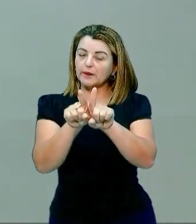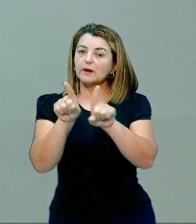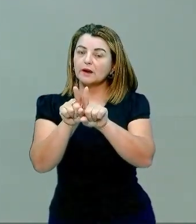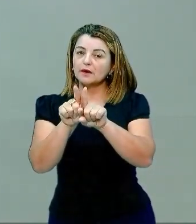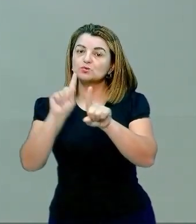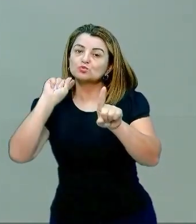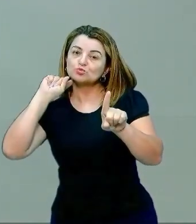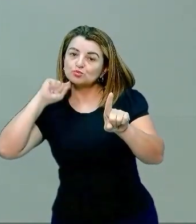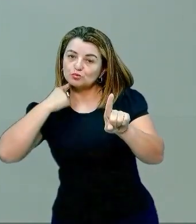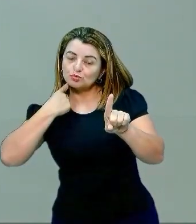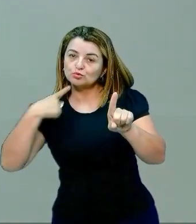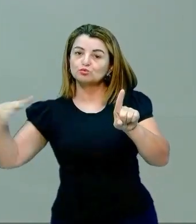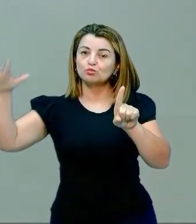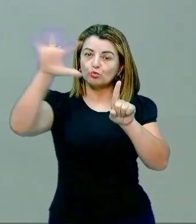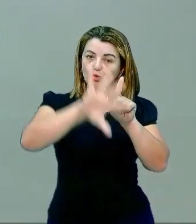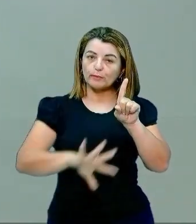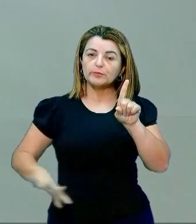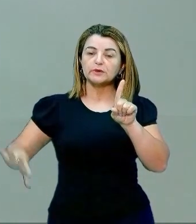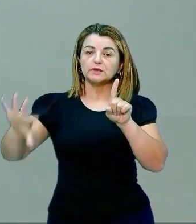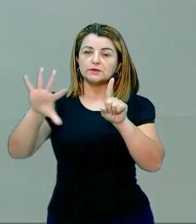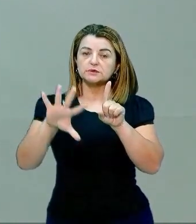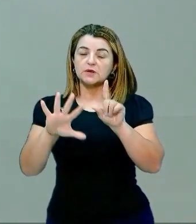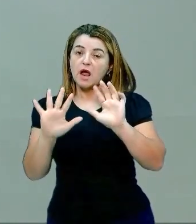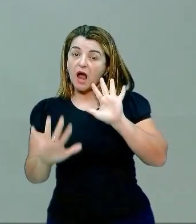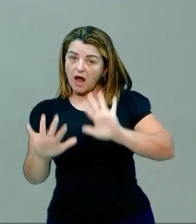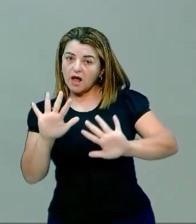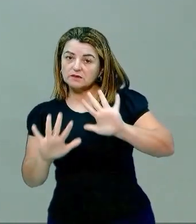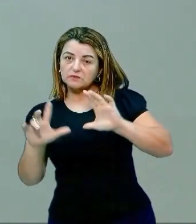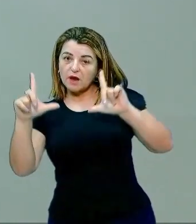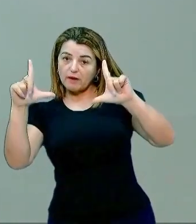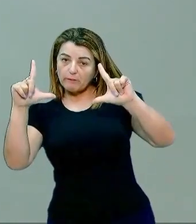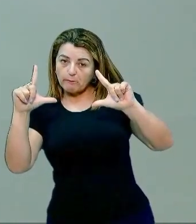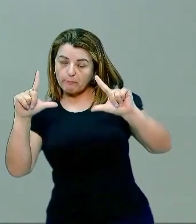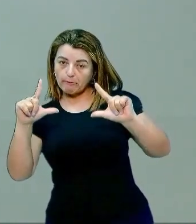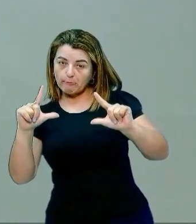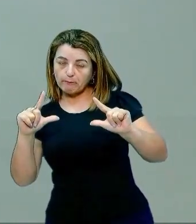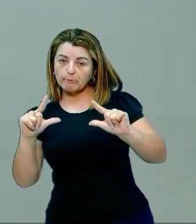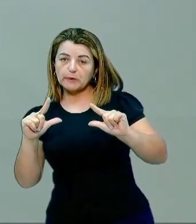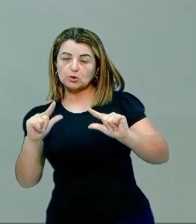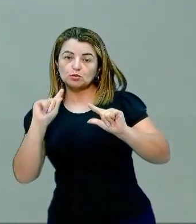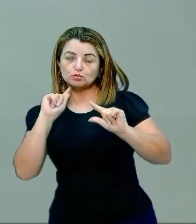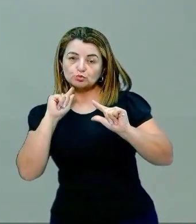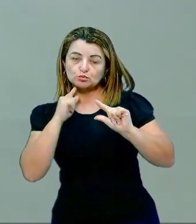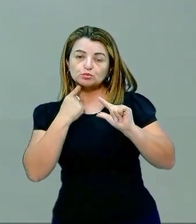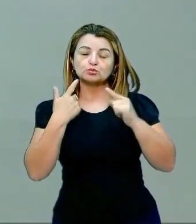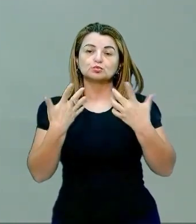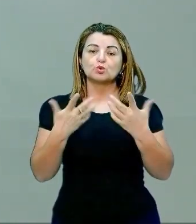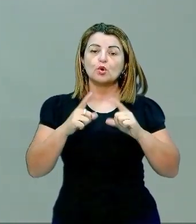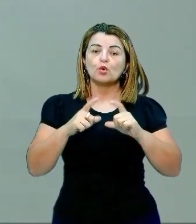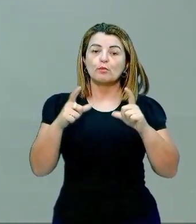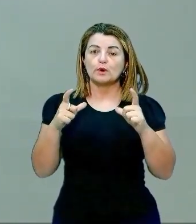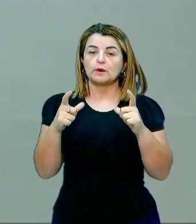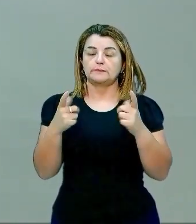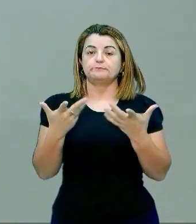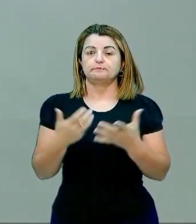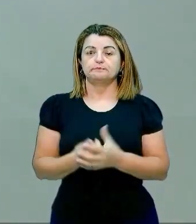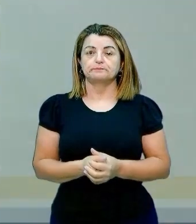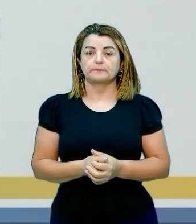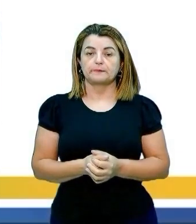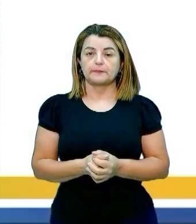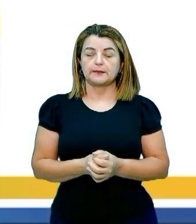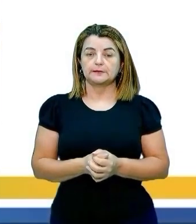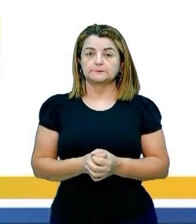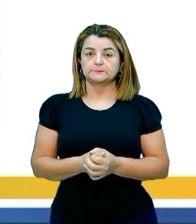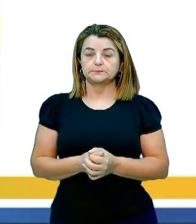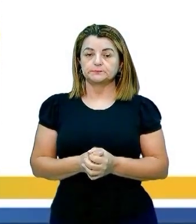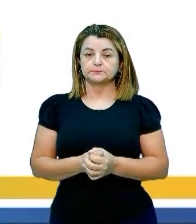em menor degradação aos ambientes do que a espécie humana. Tá